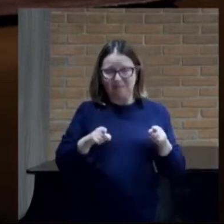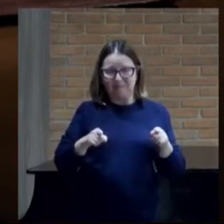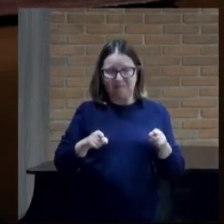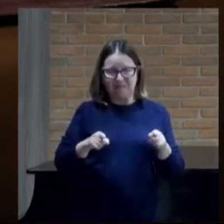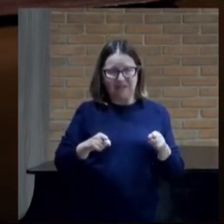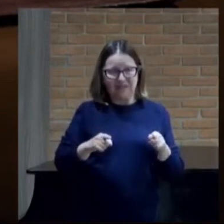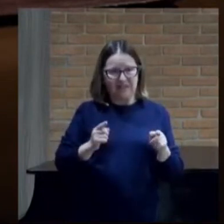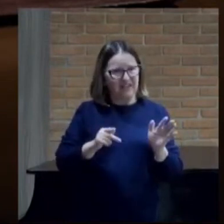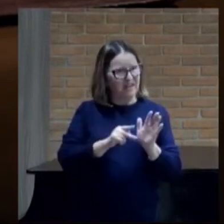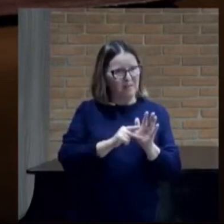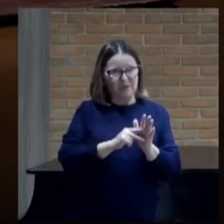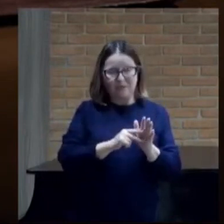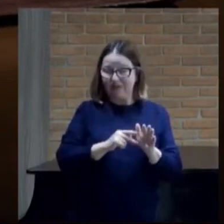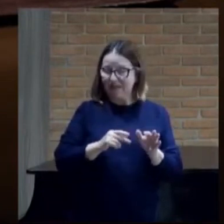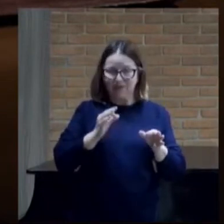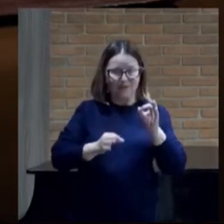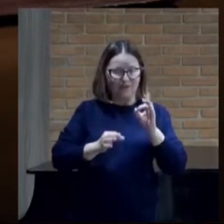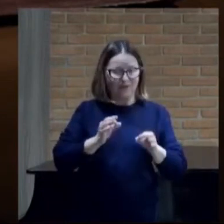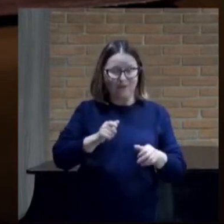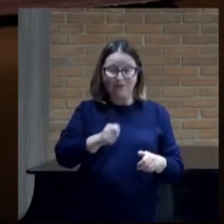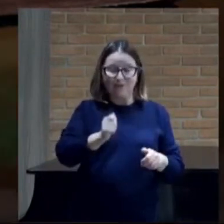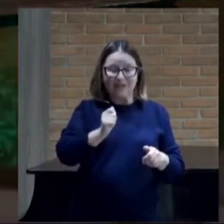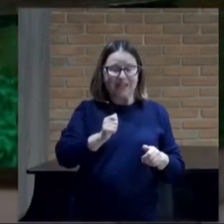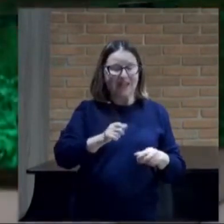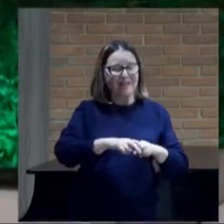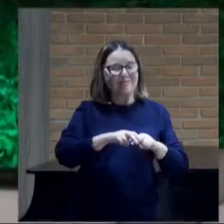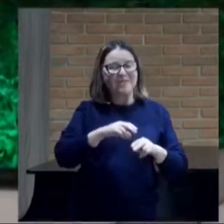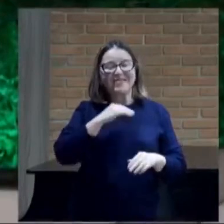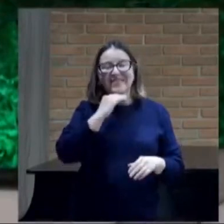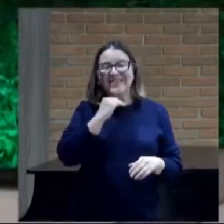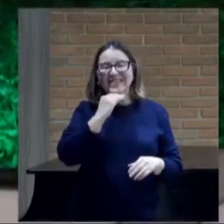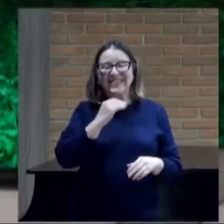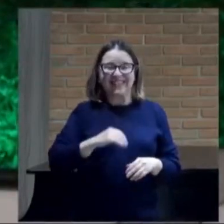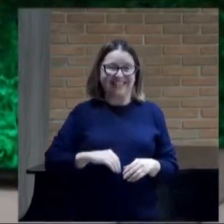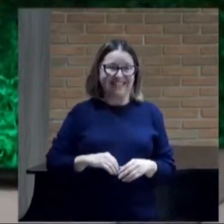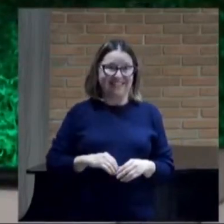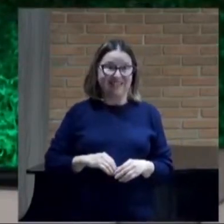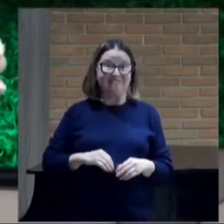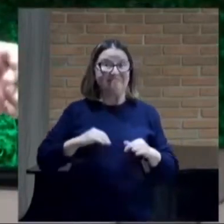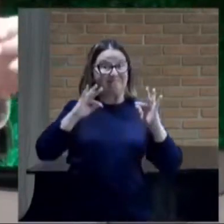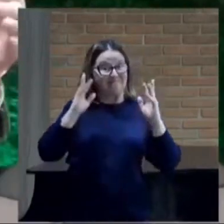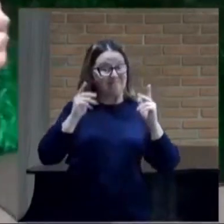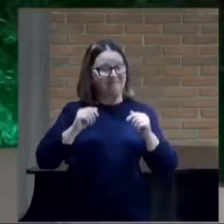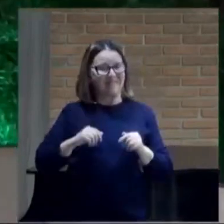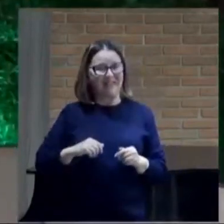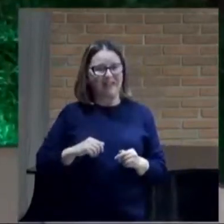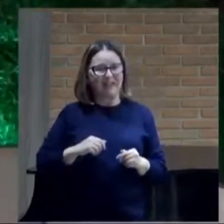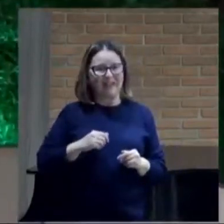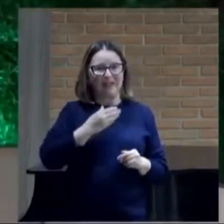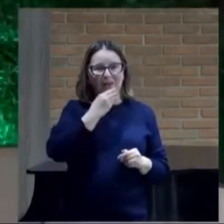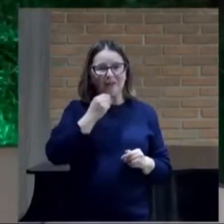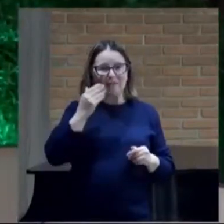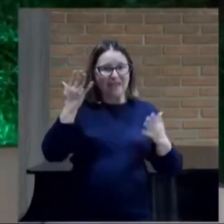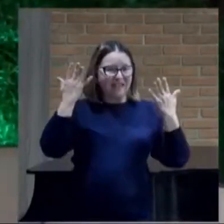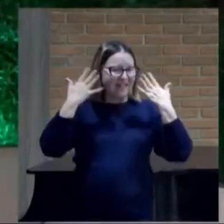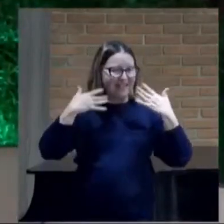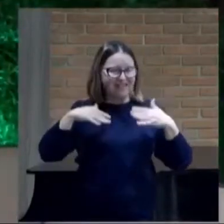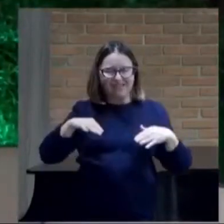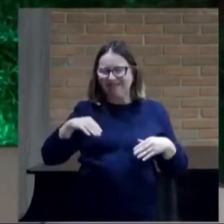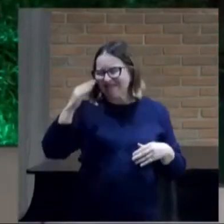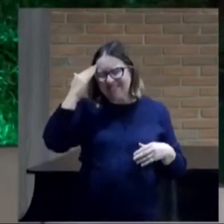mesmo não é julgado por ninguém olha só que coisa mais linda o homem natural não